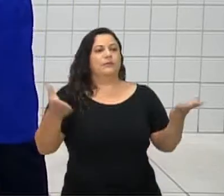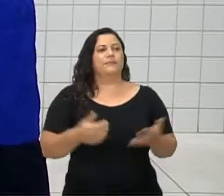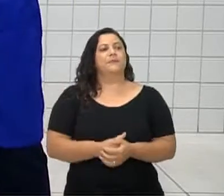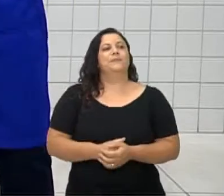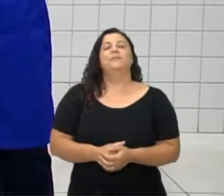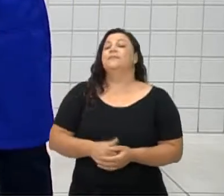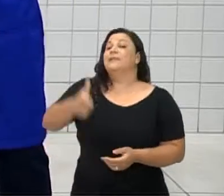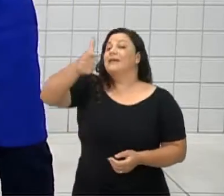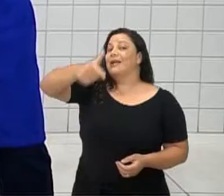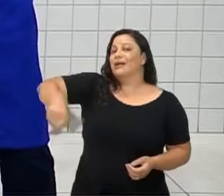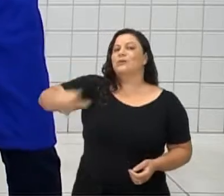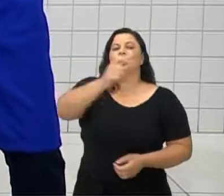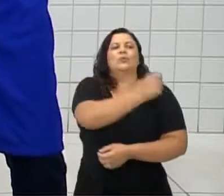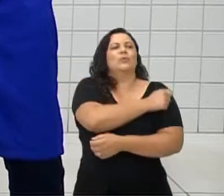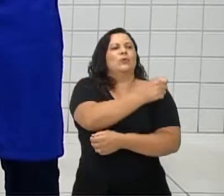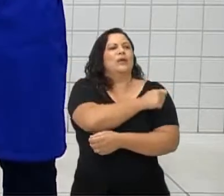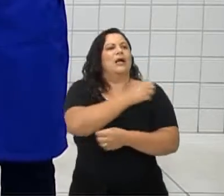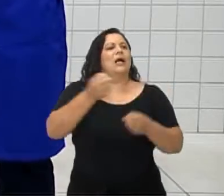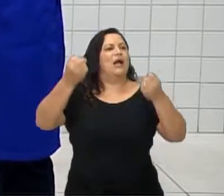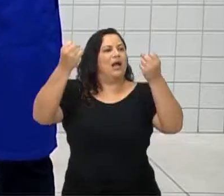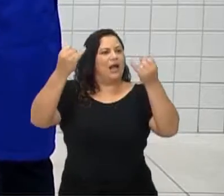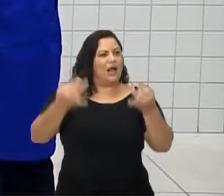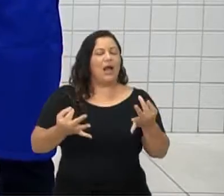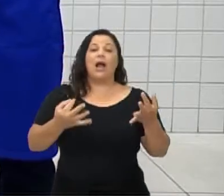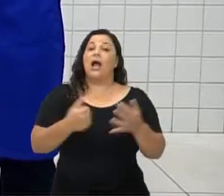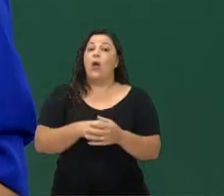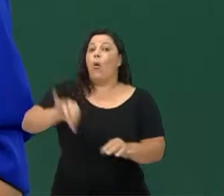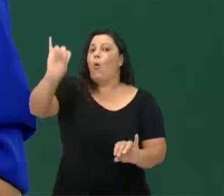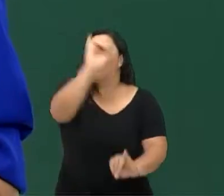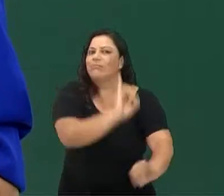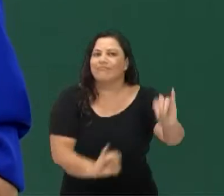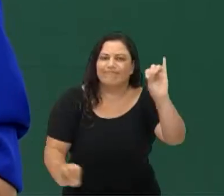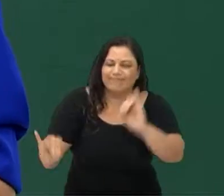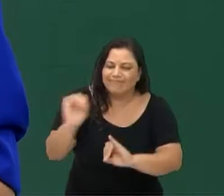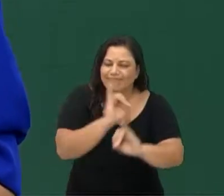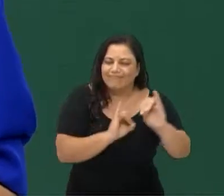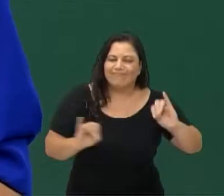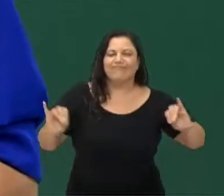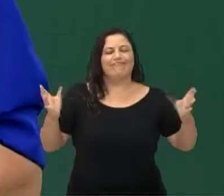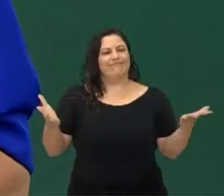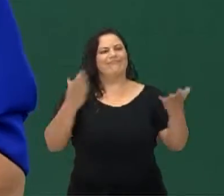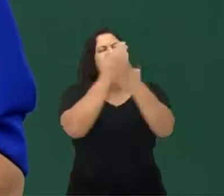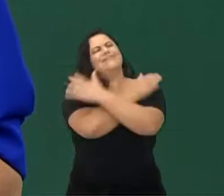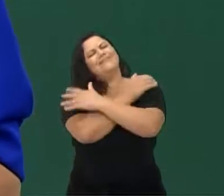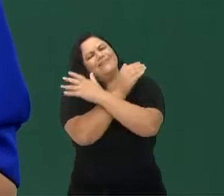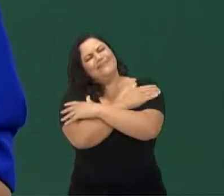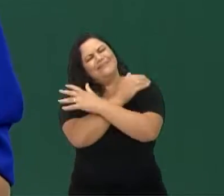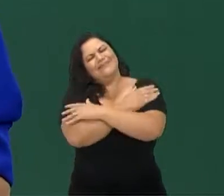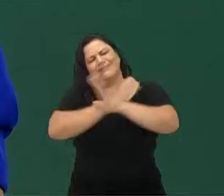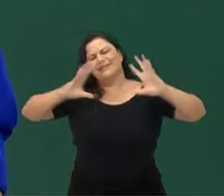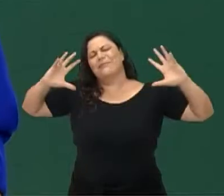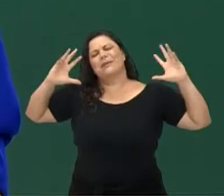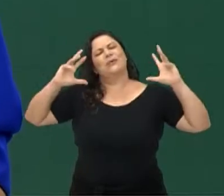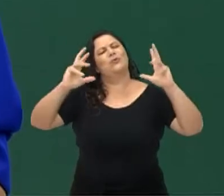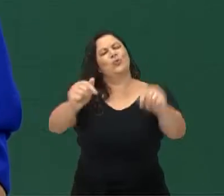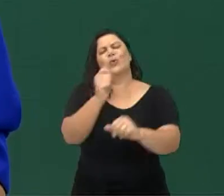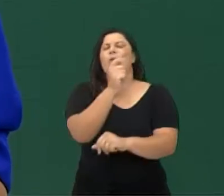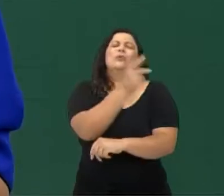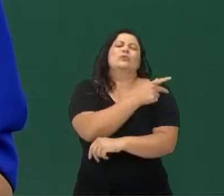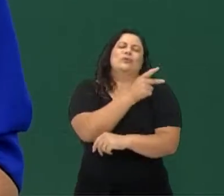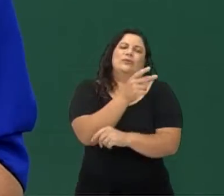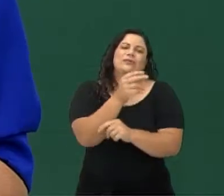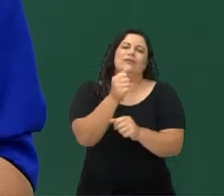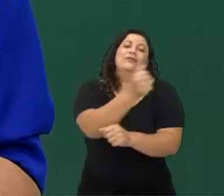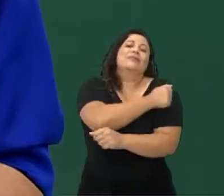aluna lá do São Paulo Apóstolo, a Laura, mandando o seu oi. Eu quero mandar um abraço para todos os alunos do São Paulo Apóstolo.